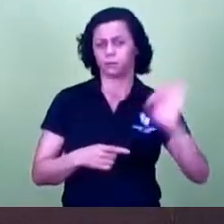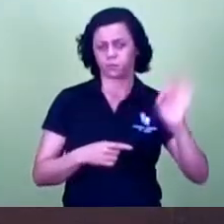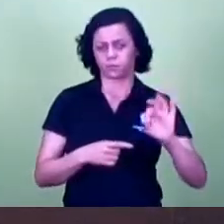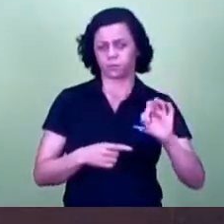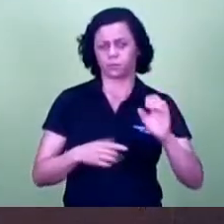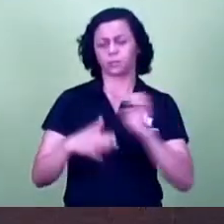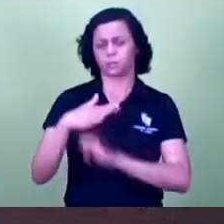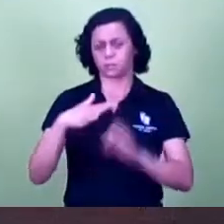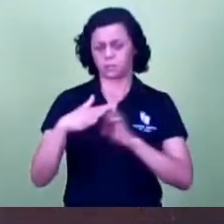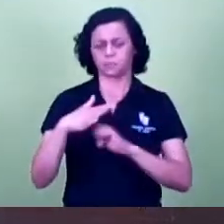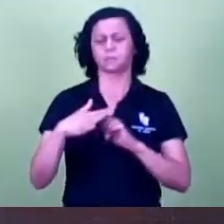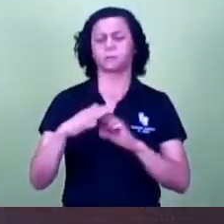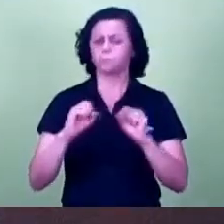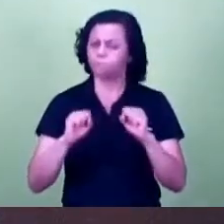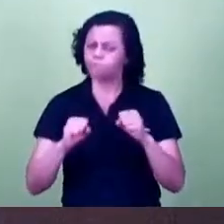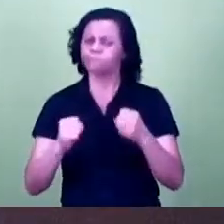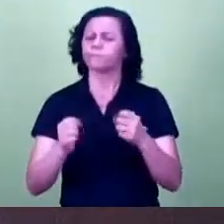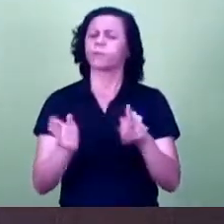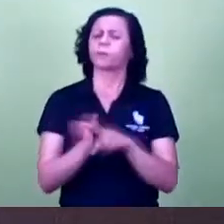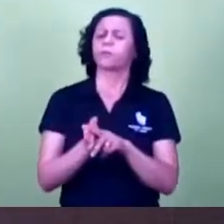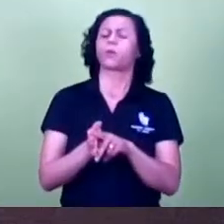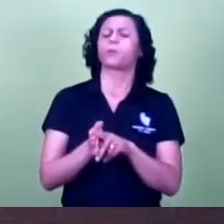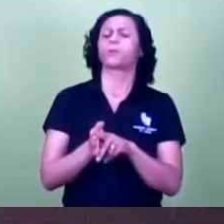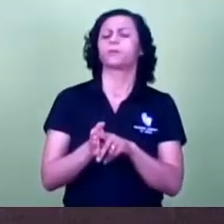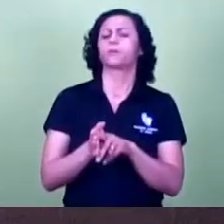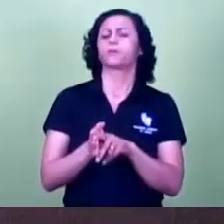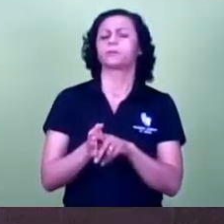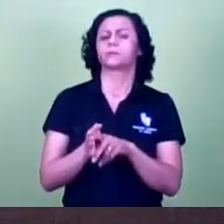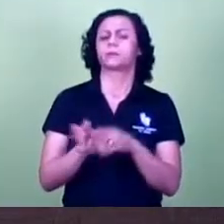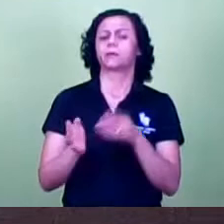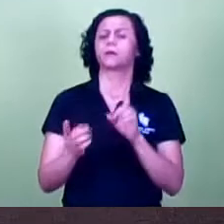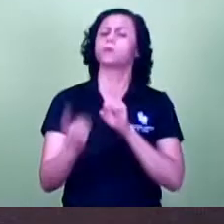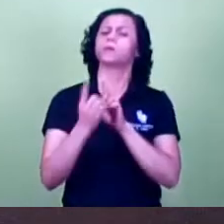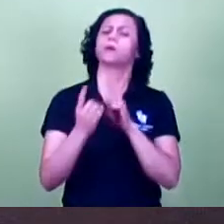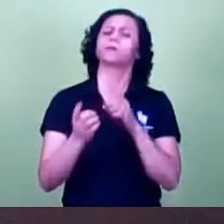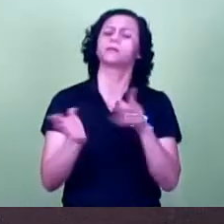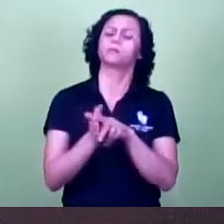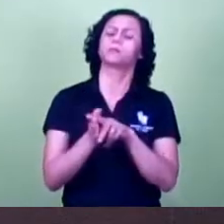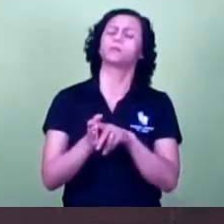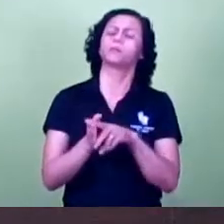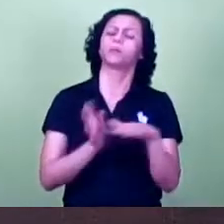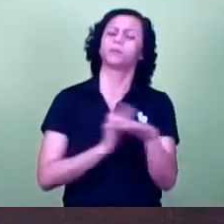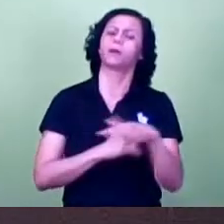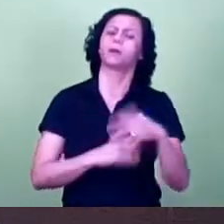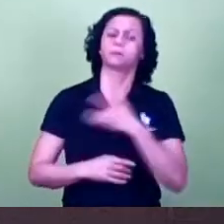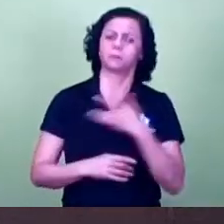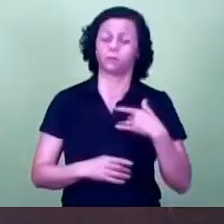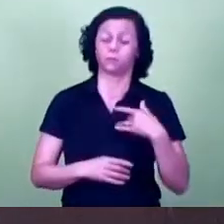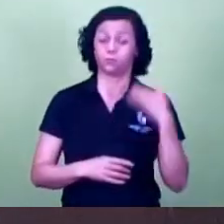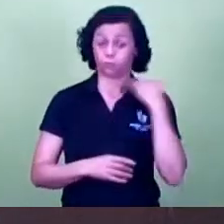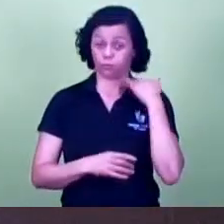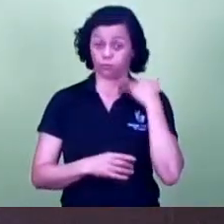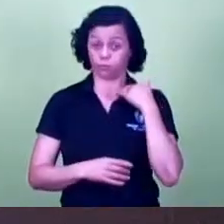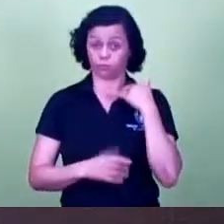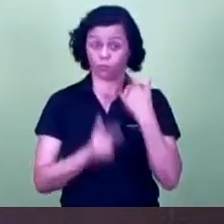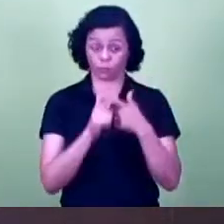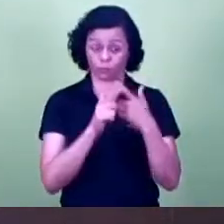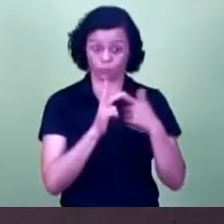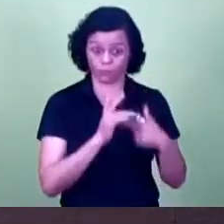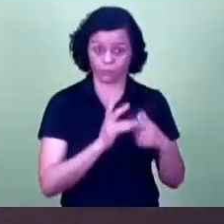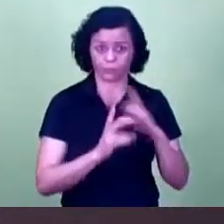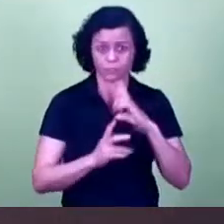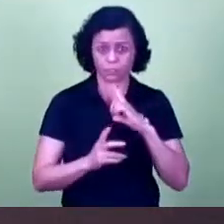aventuram nessa prestação de serviço na urgência, emergência. Juiz de fora com todos os problemas que a gente tem, nós ainda temos uma